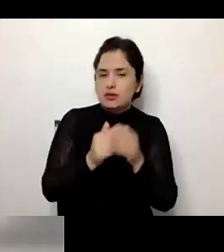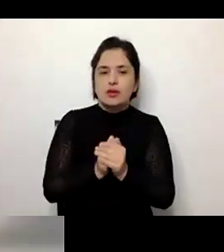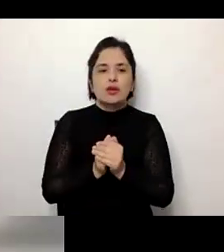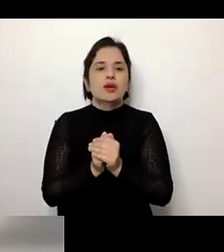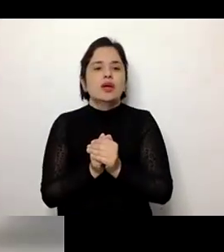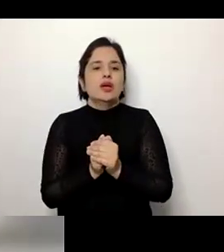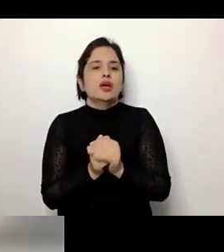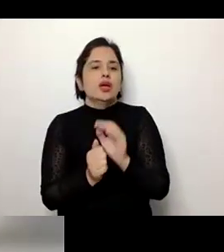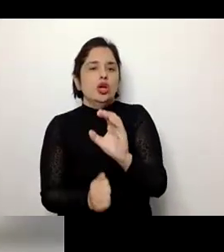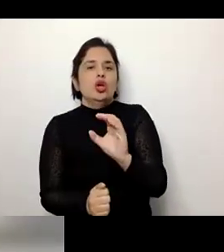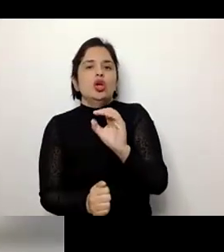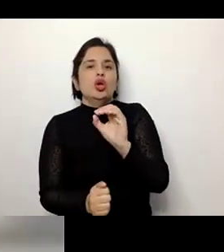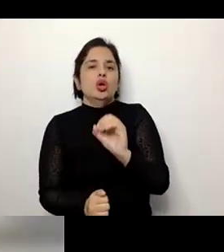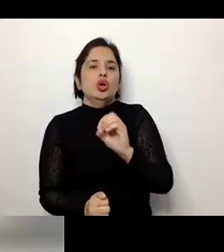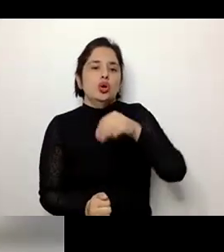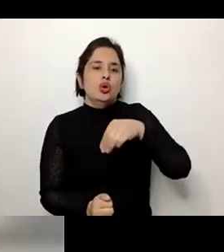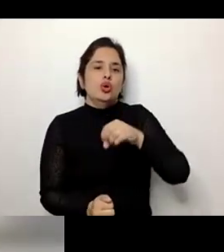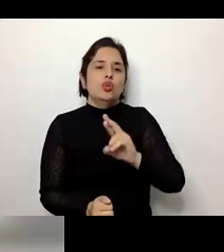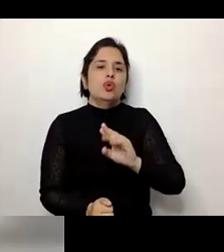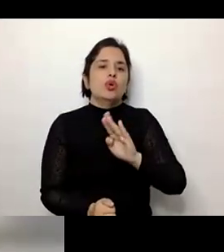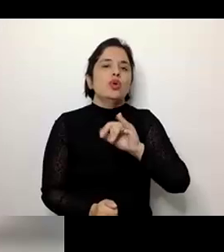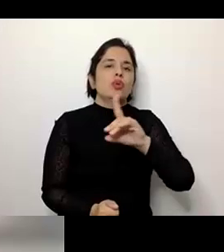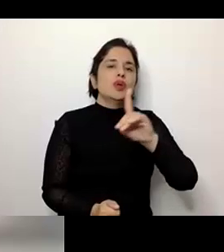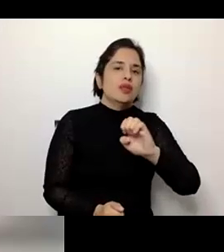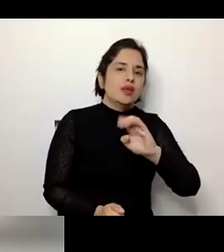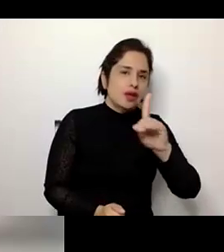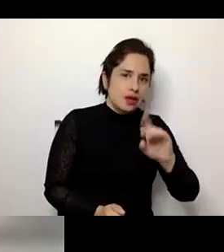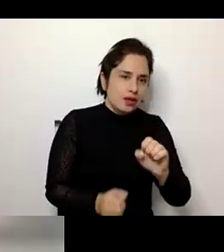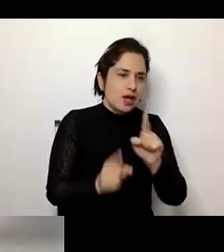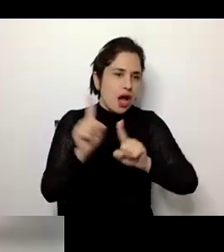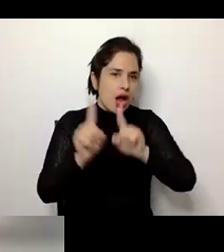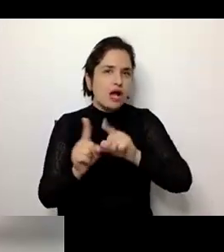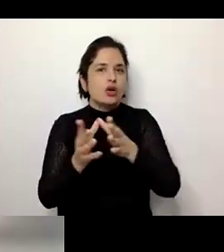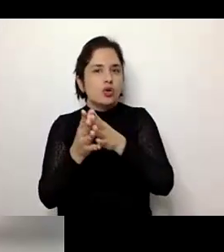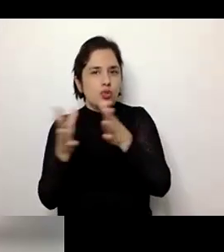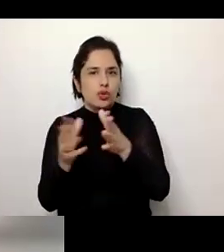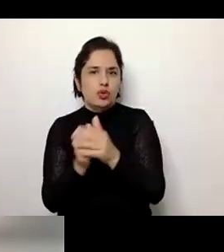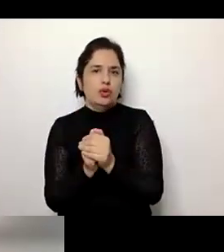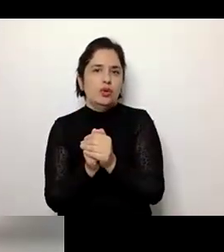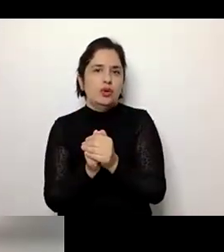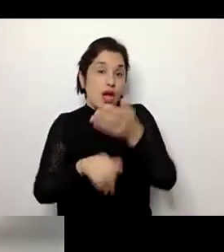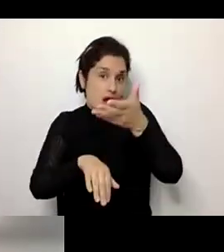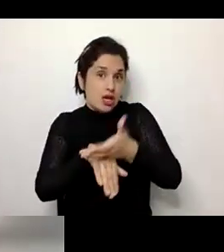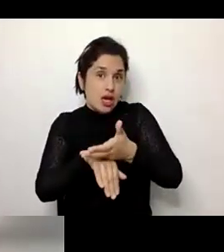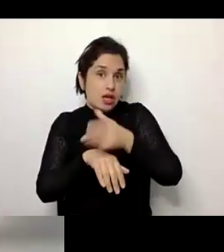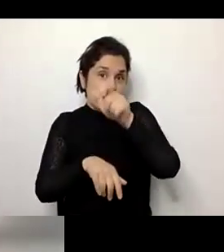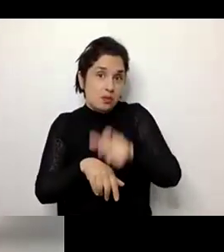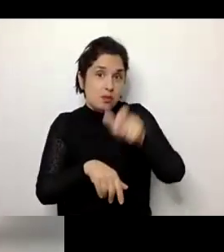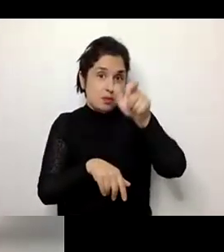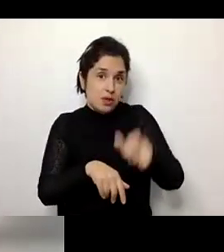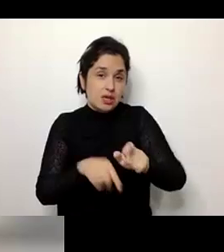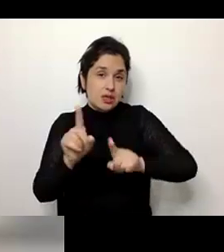As comorbidades e as multicomorbidades, já também é algo muito presente, sobre todo em alguns